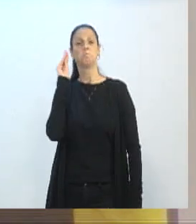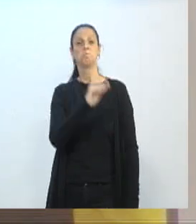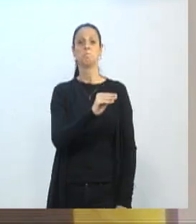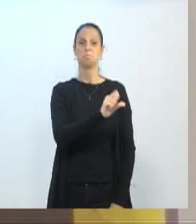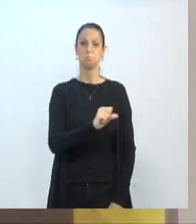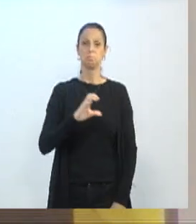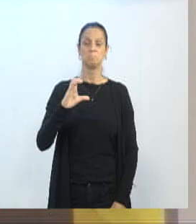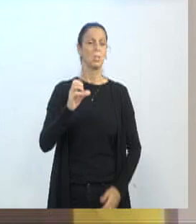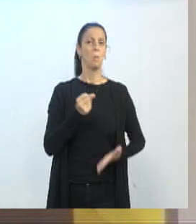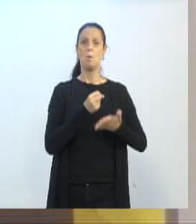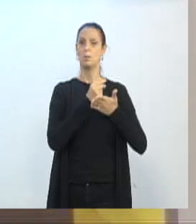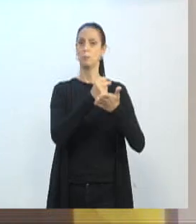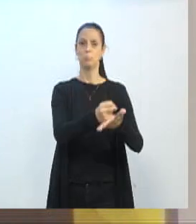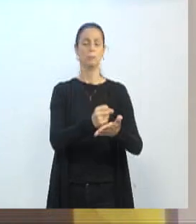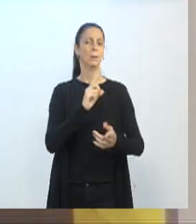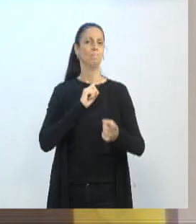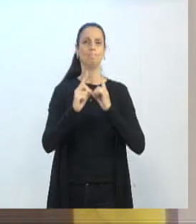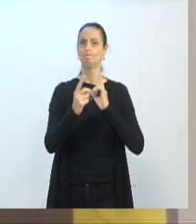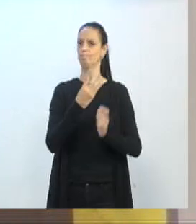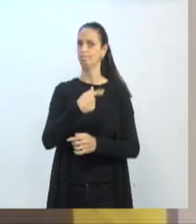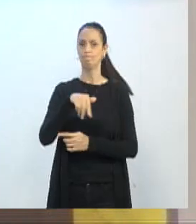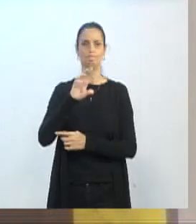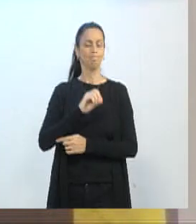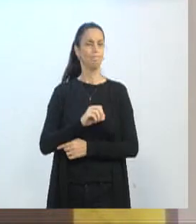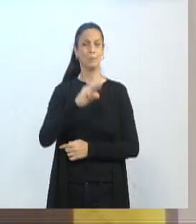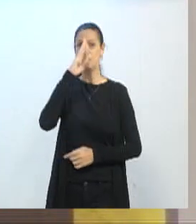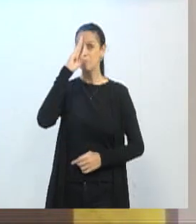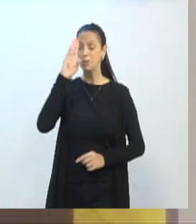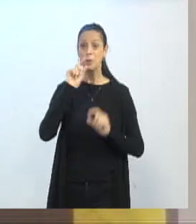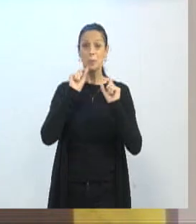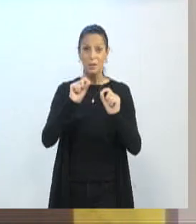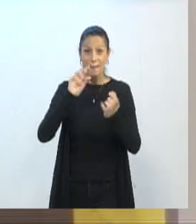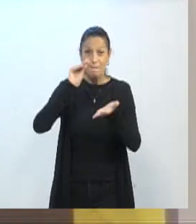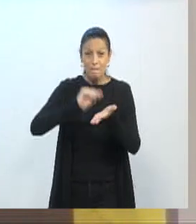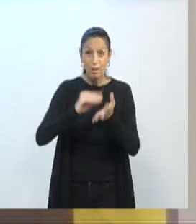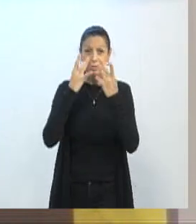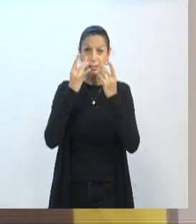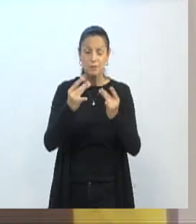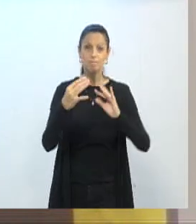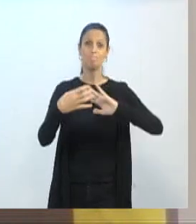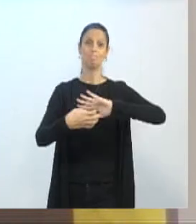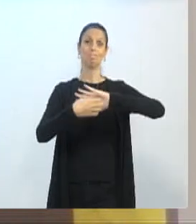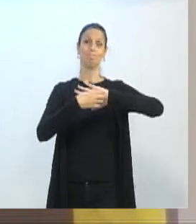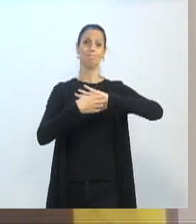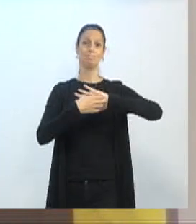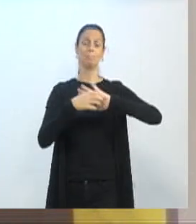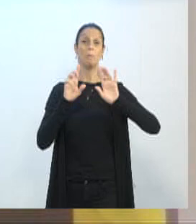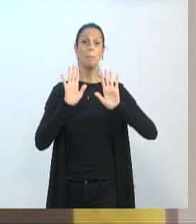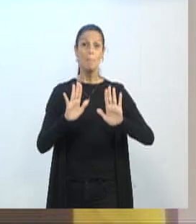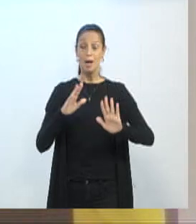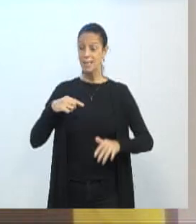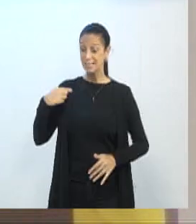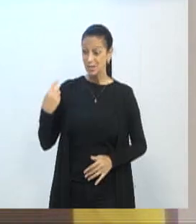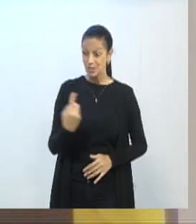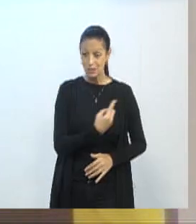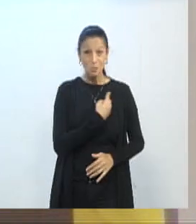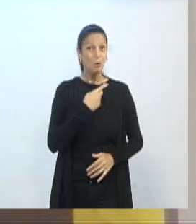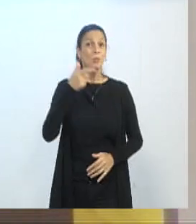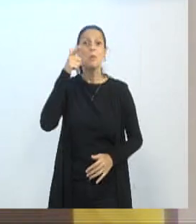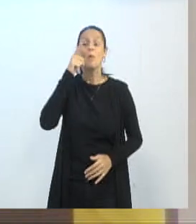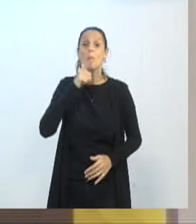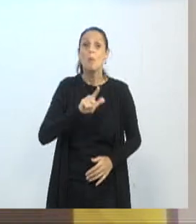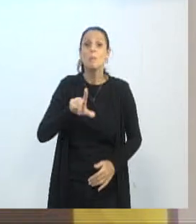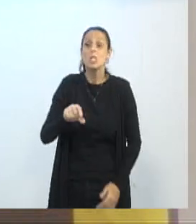e, fundamentalmente, para o Vale do Itajaí. E nós não conseguimos nos unir para eleger um